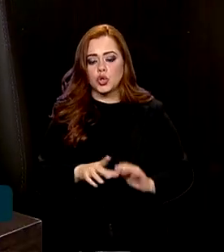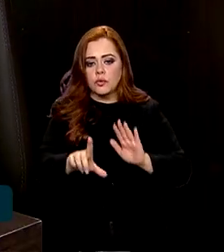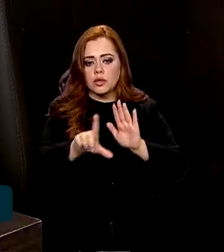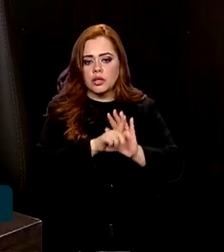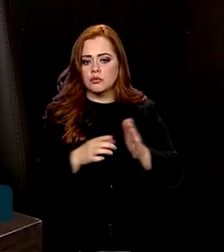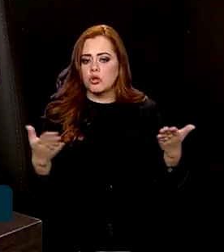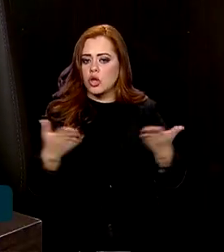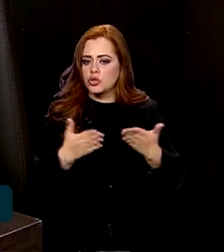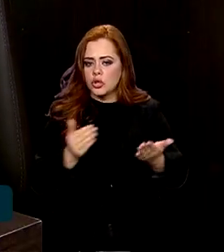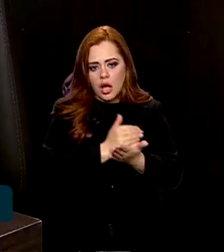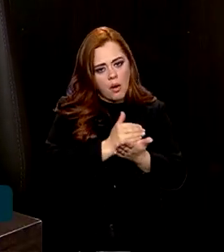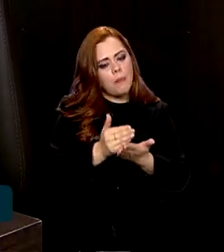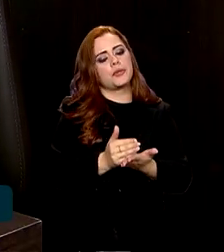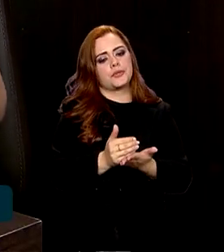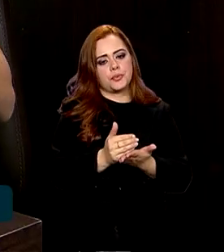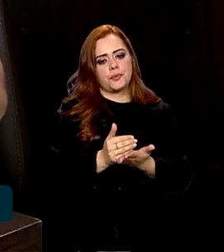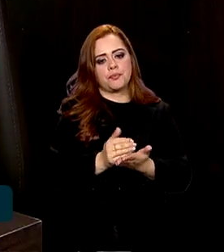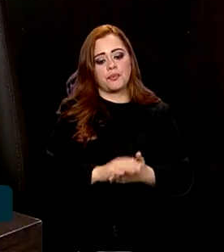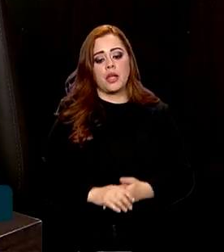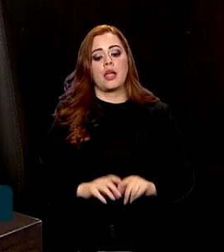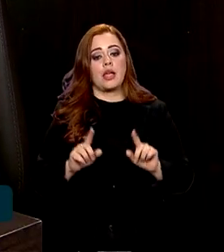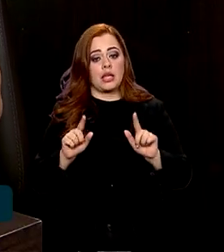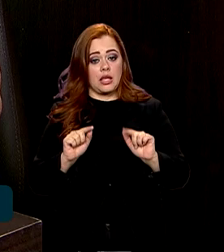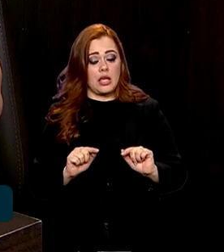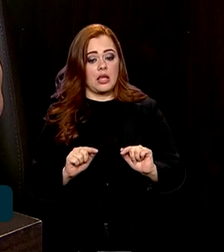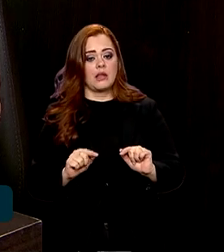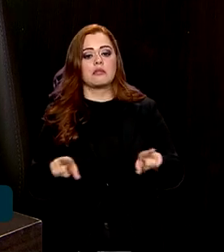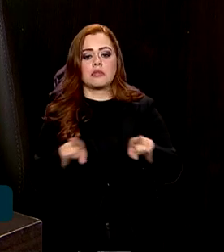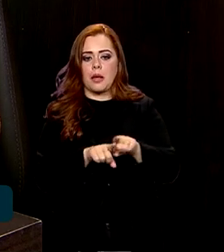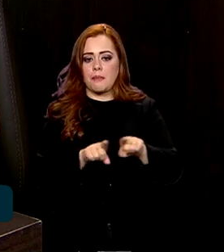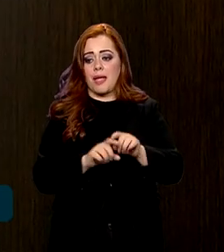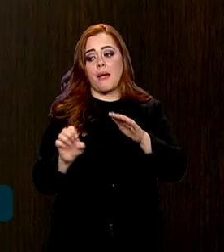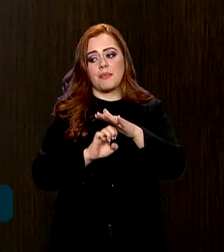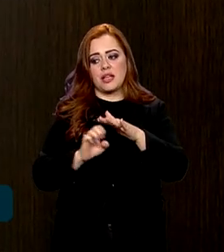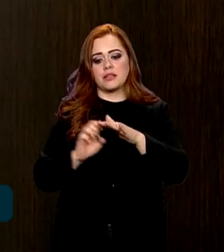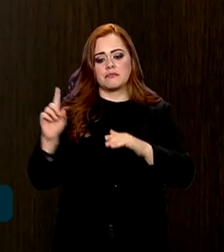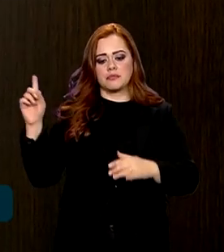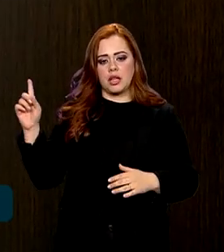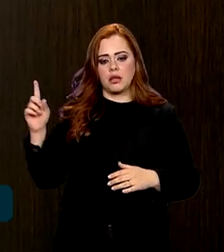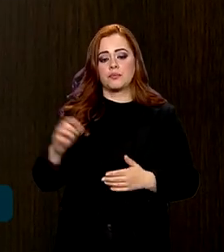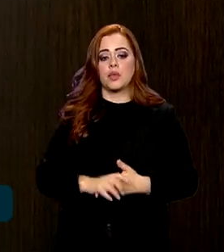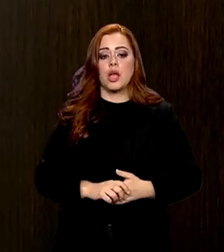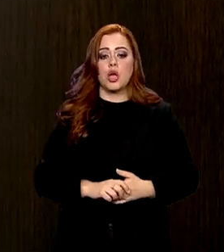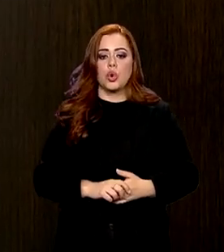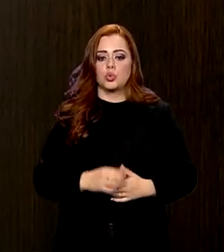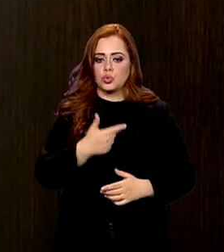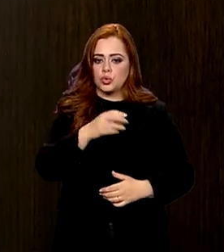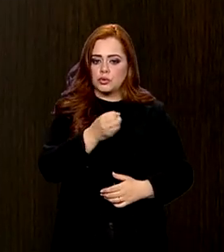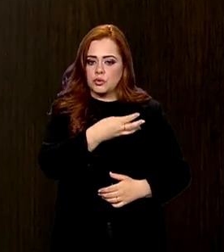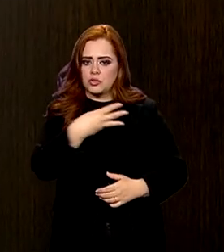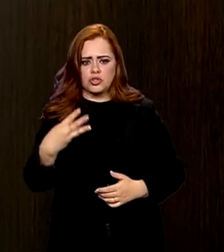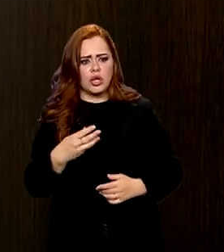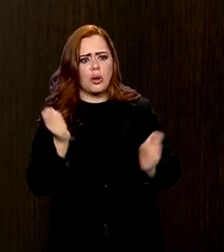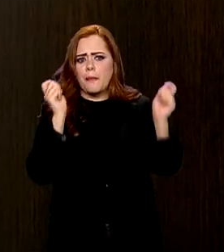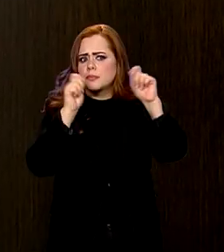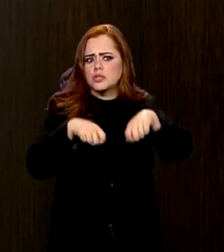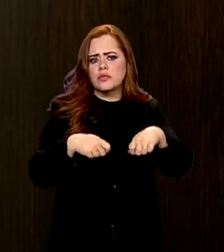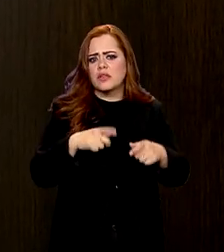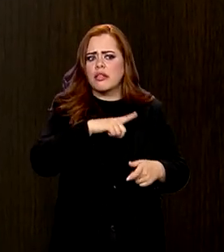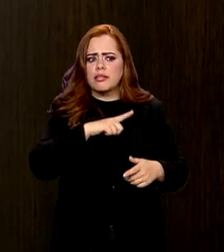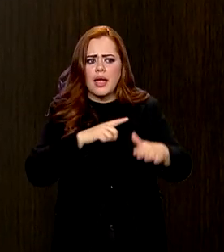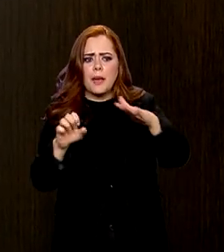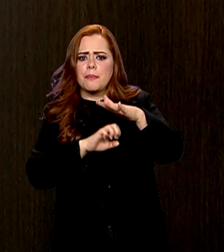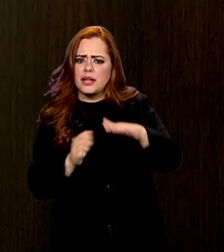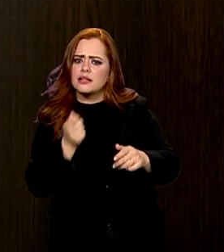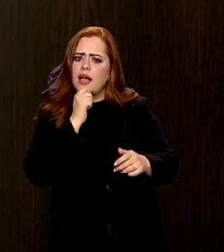começou a surtir efeito. A começar pela empresa dela. A gente já está em 2023, não é possível que existam empresas que